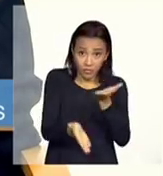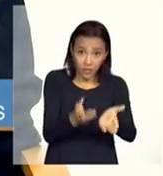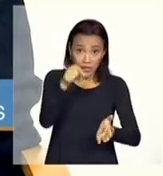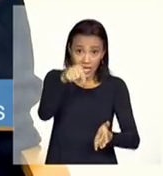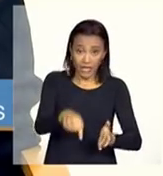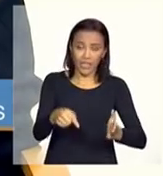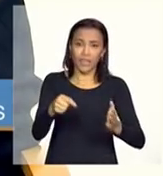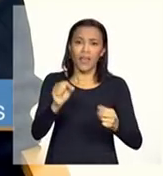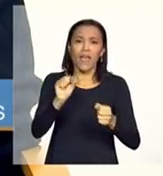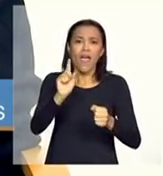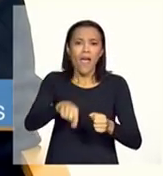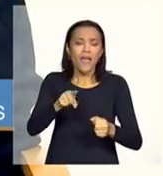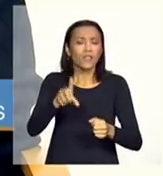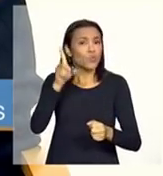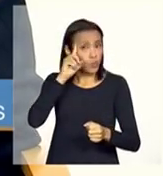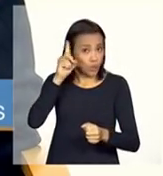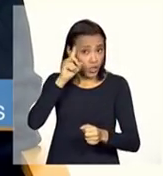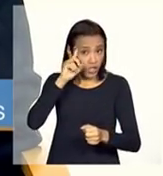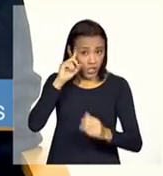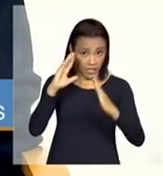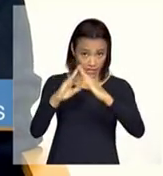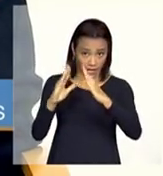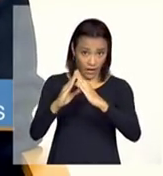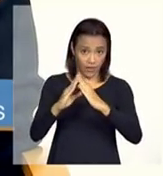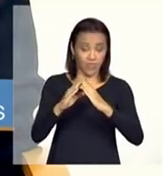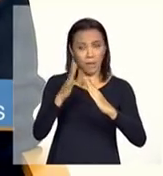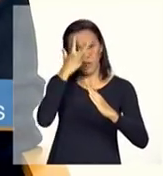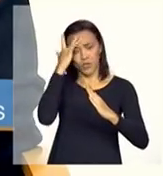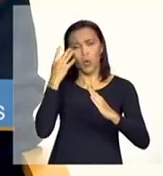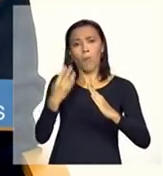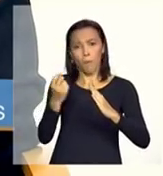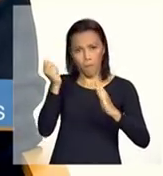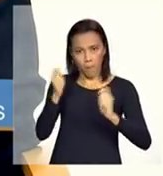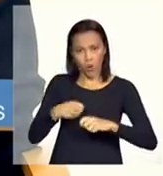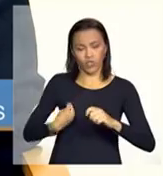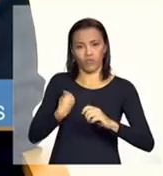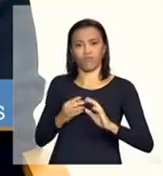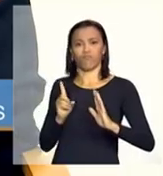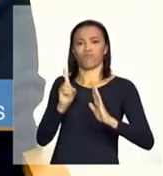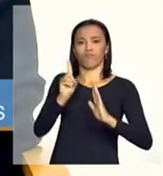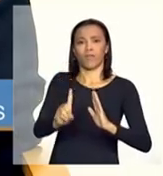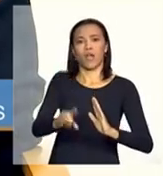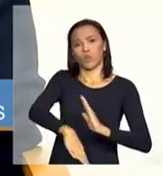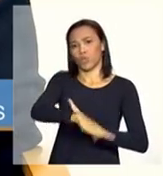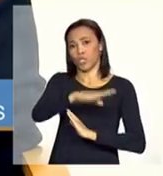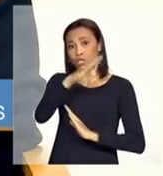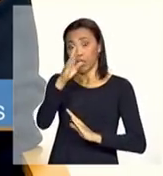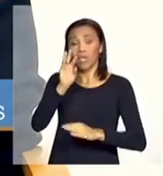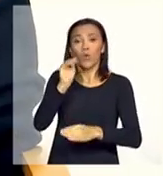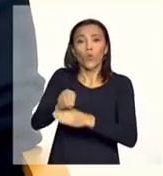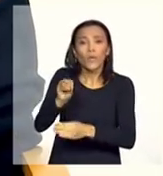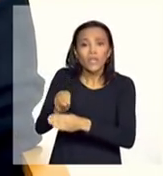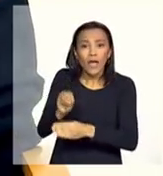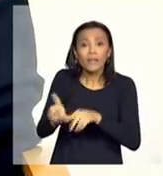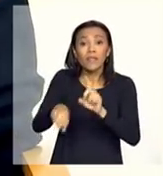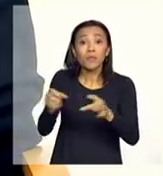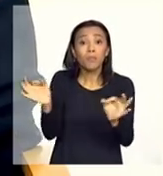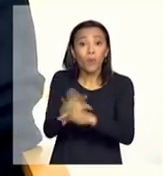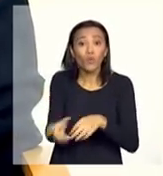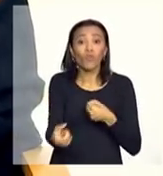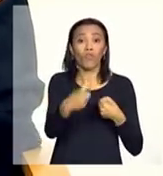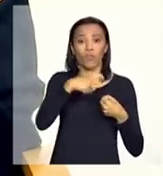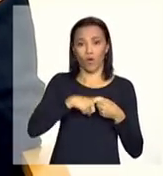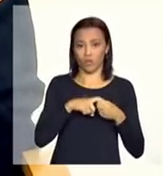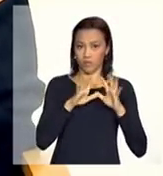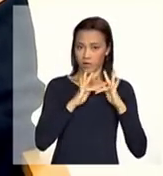uma unidade durante o dia em que a pessoa possa passar o dia lá, tendo esses cuidados e possa voltar para a família.